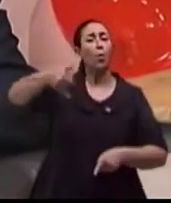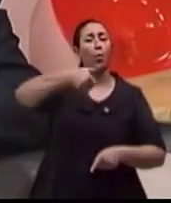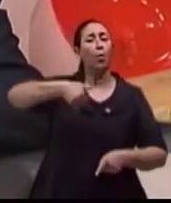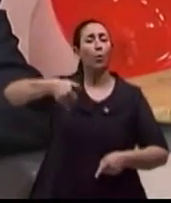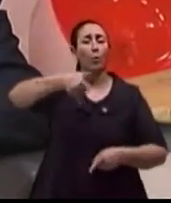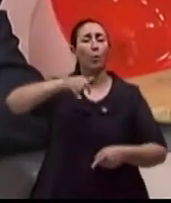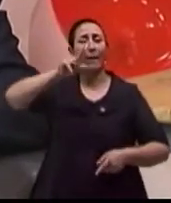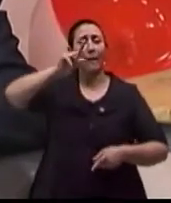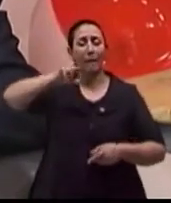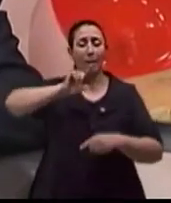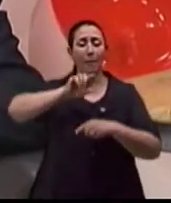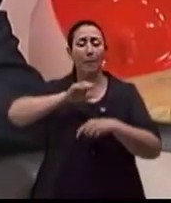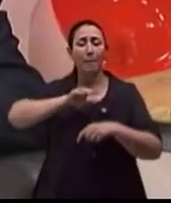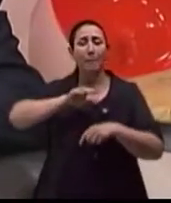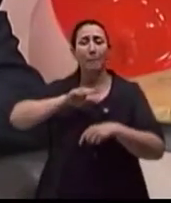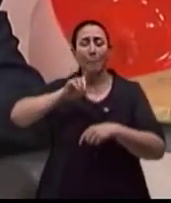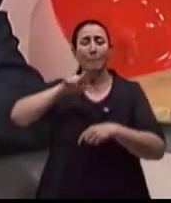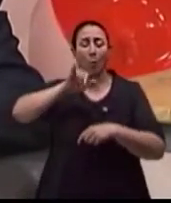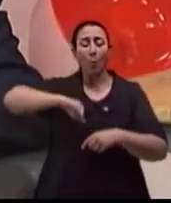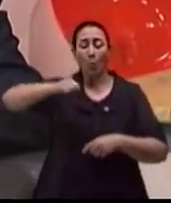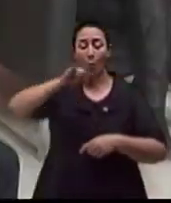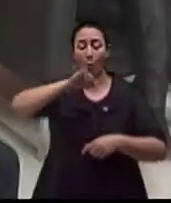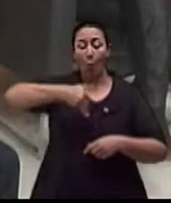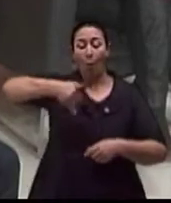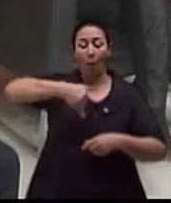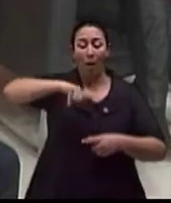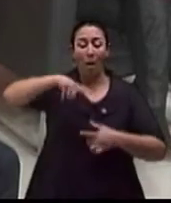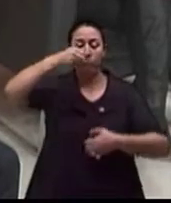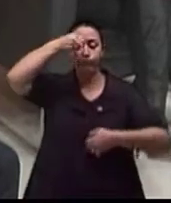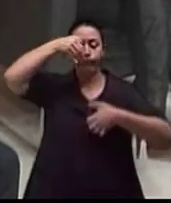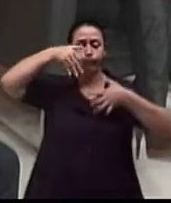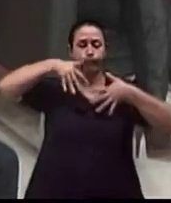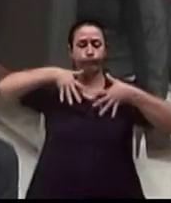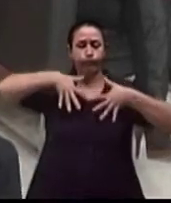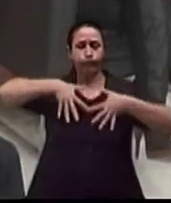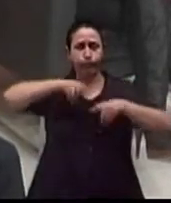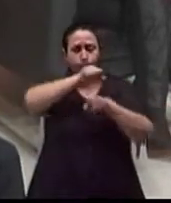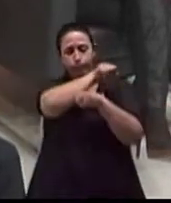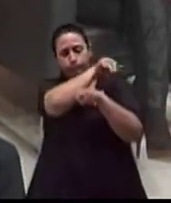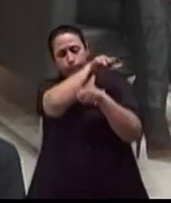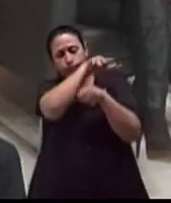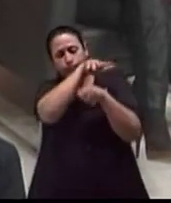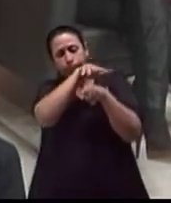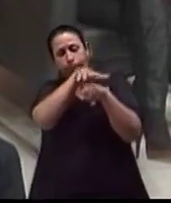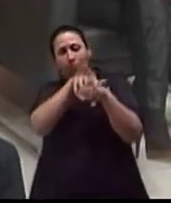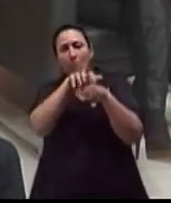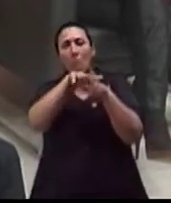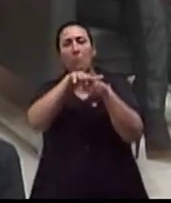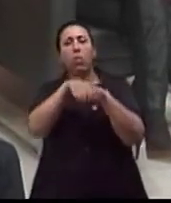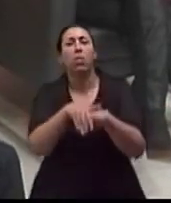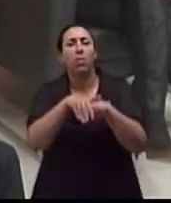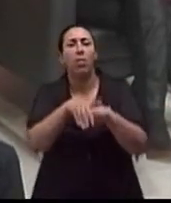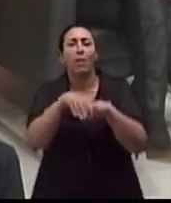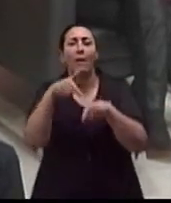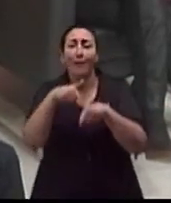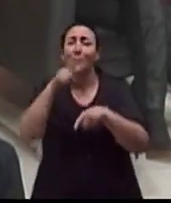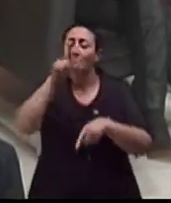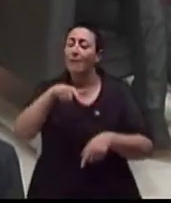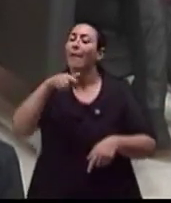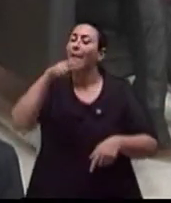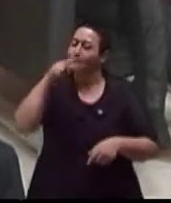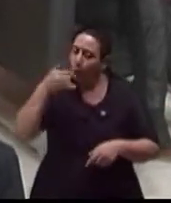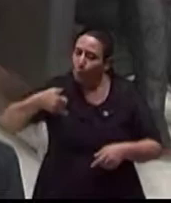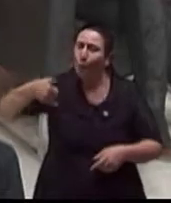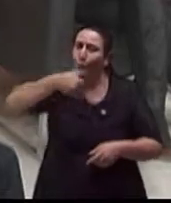aquela que vai levar a uma disfunção erétil no futuro. Quer dizer, esse carboidrato de muito pão, muita massa, muita gordura também, aí